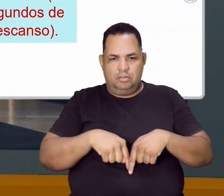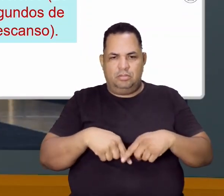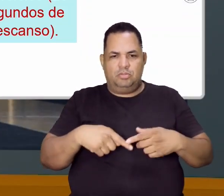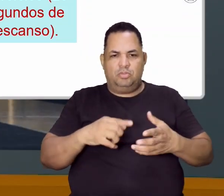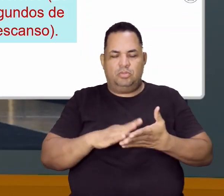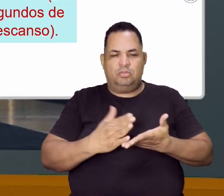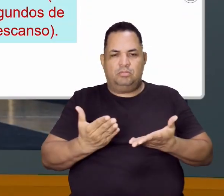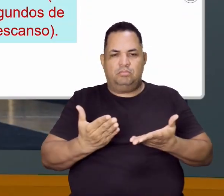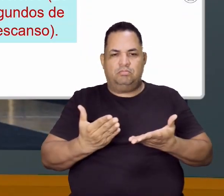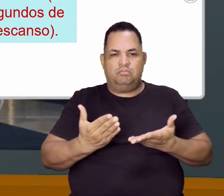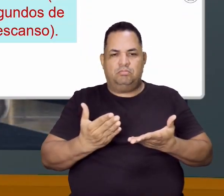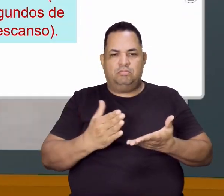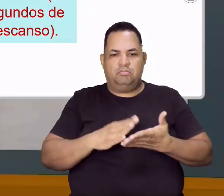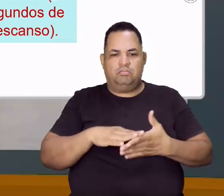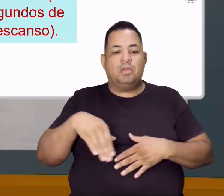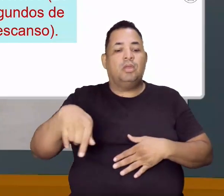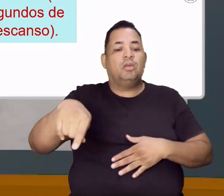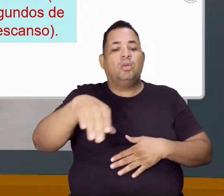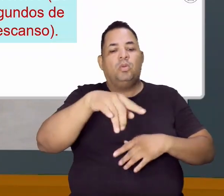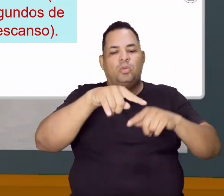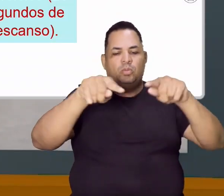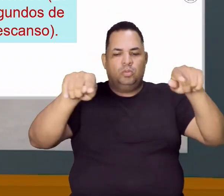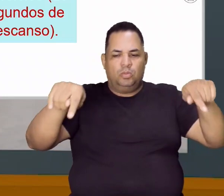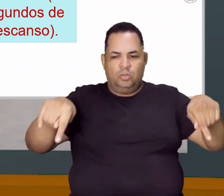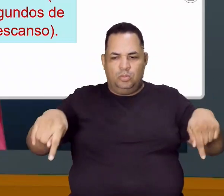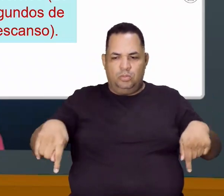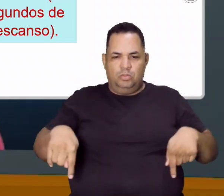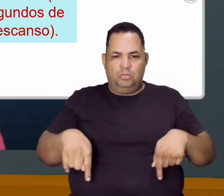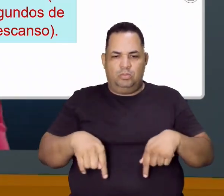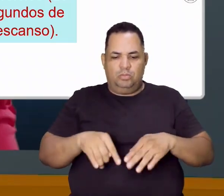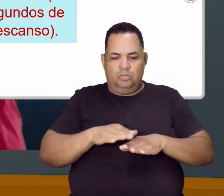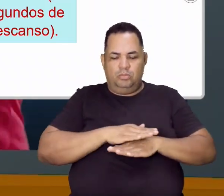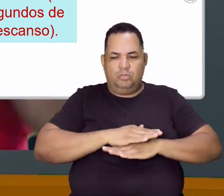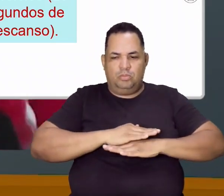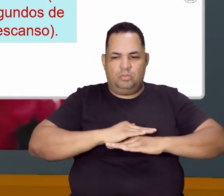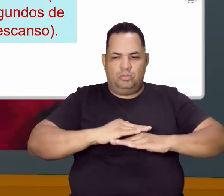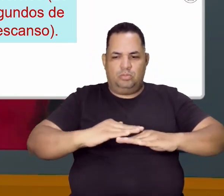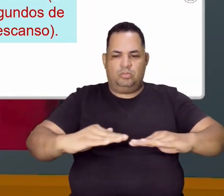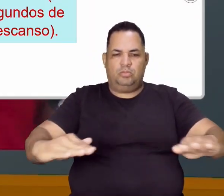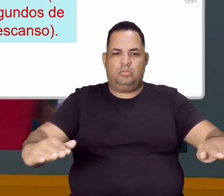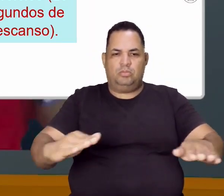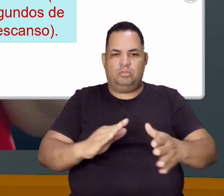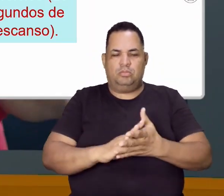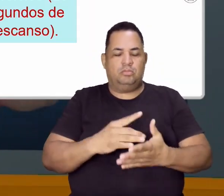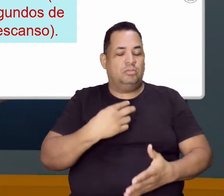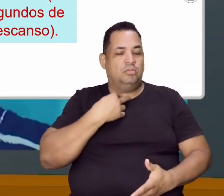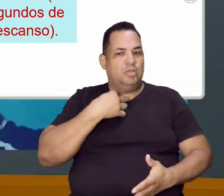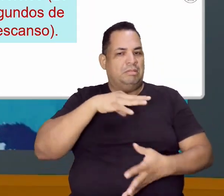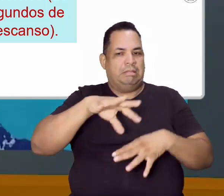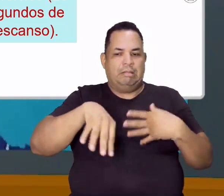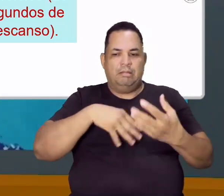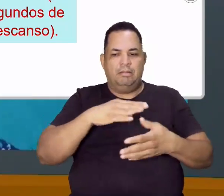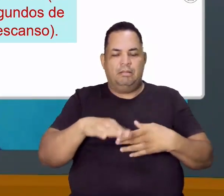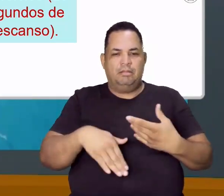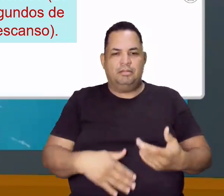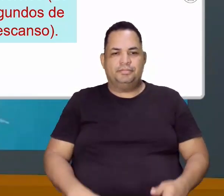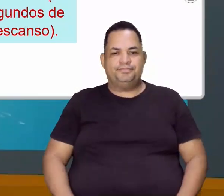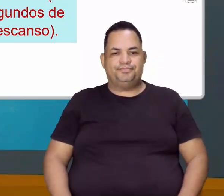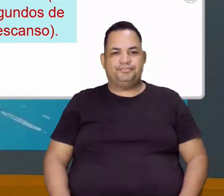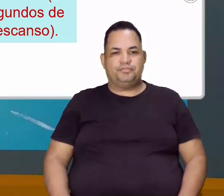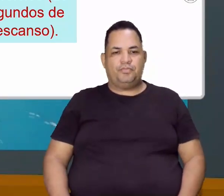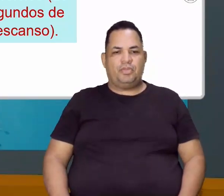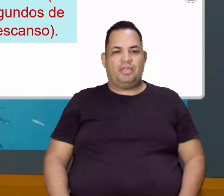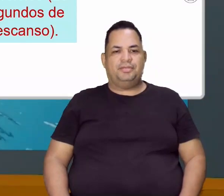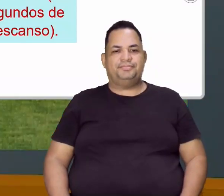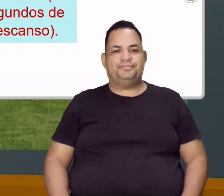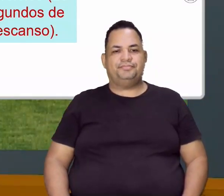pavilhão, em torno do pátio, né? Sem fazer muita bagunça, né? A gente sabe que fica muito alegre